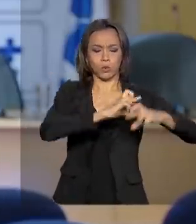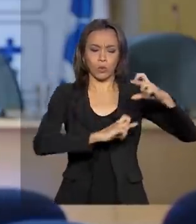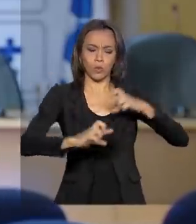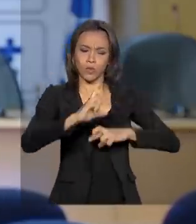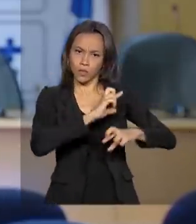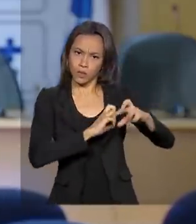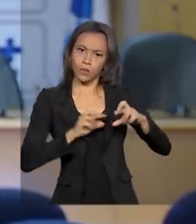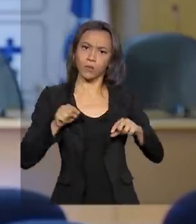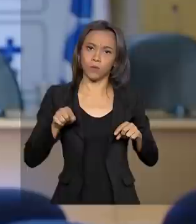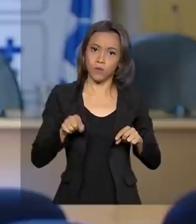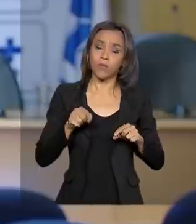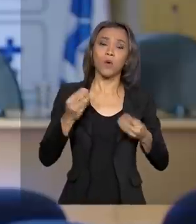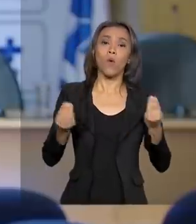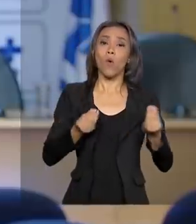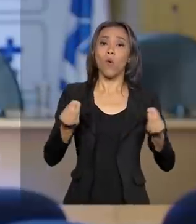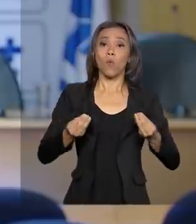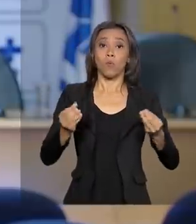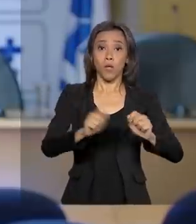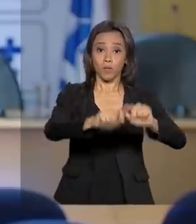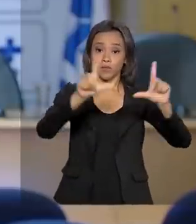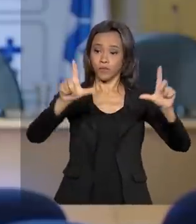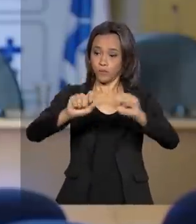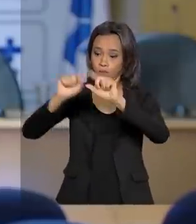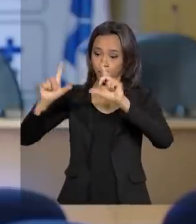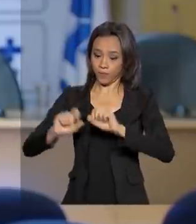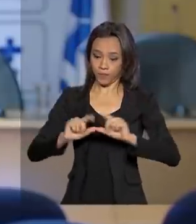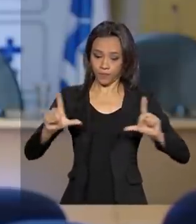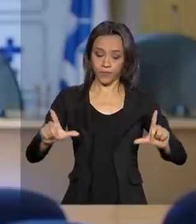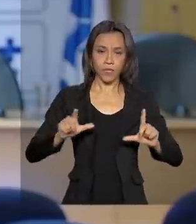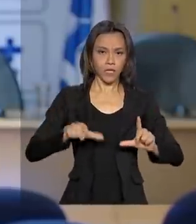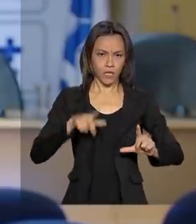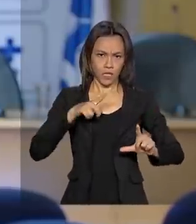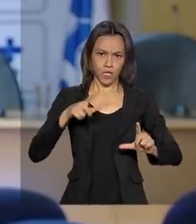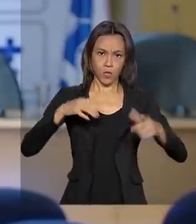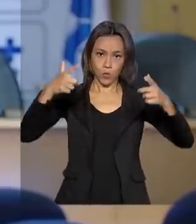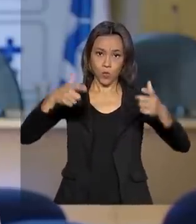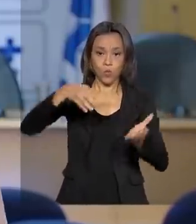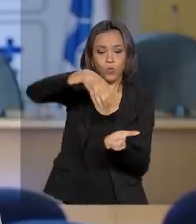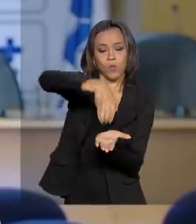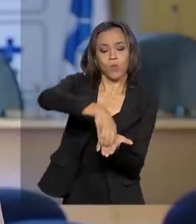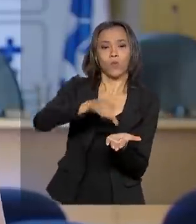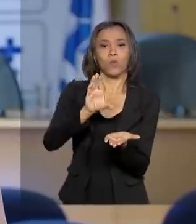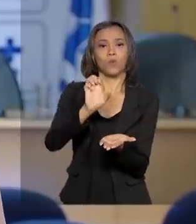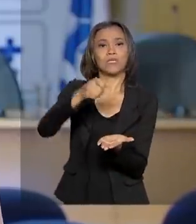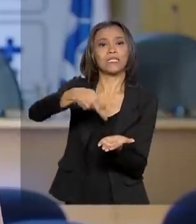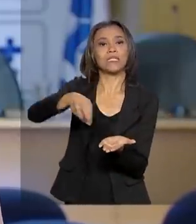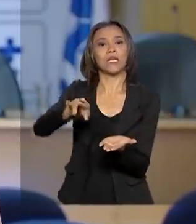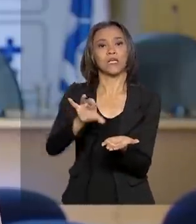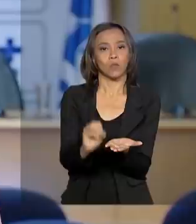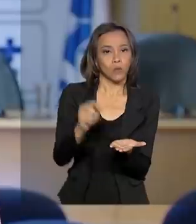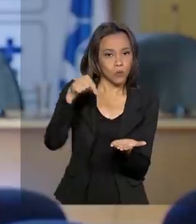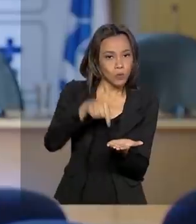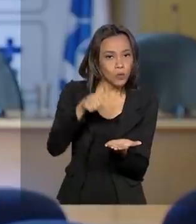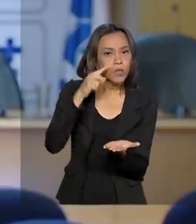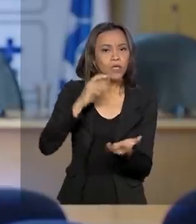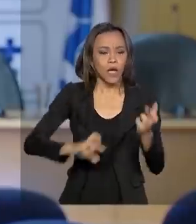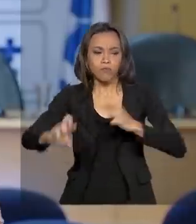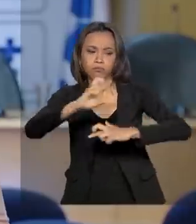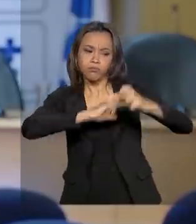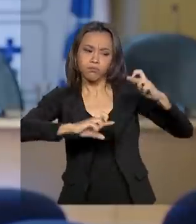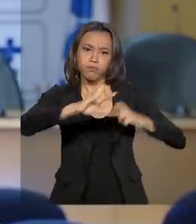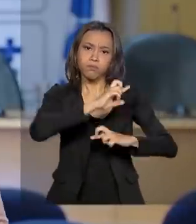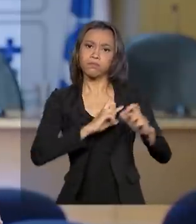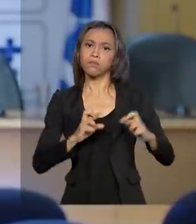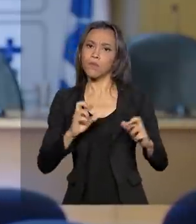pelo Centro de Operações de Emergência do Coronavírus, que foi instalado, então, pelo Ministério da Saúde. Então,